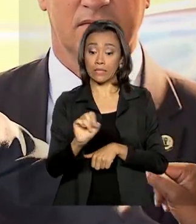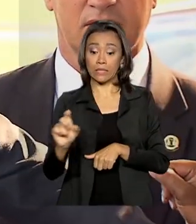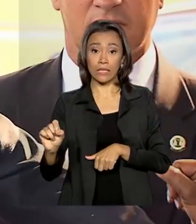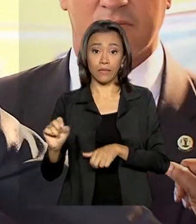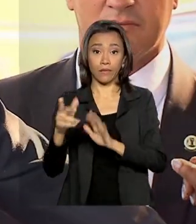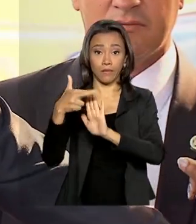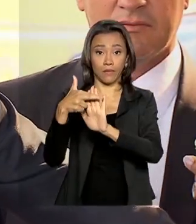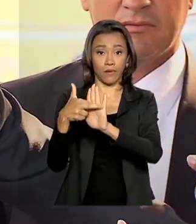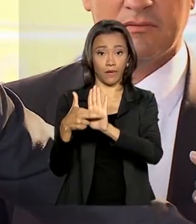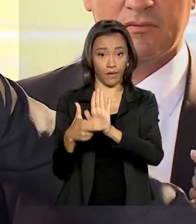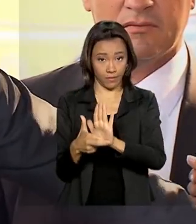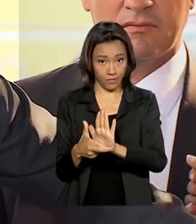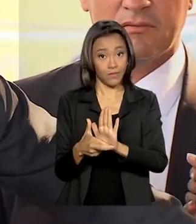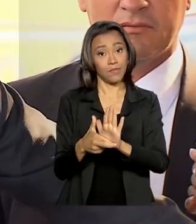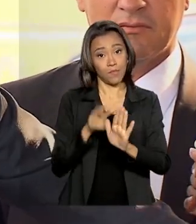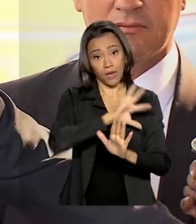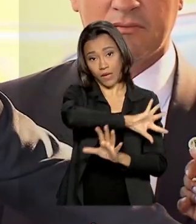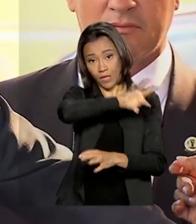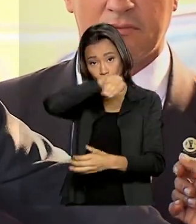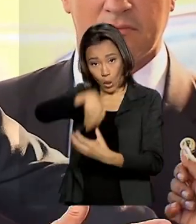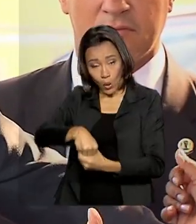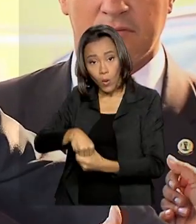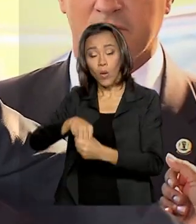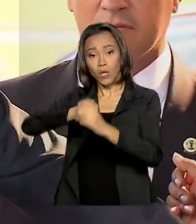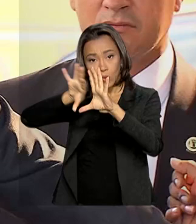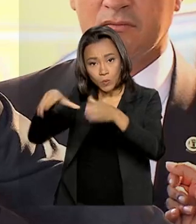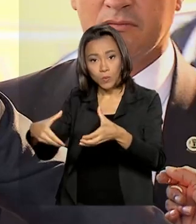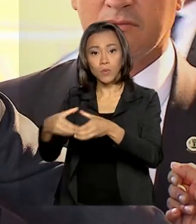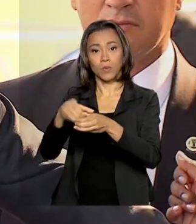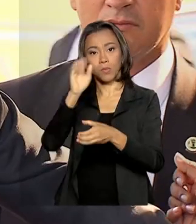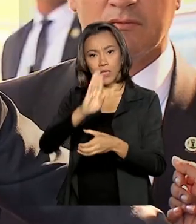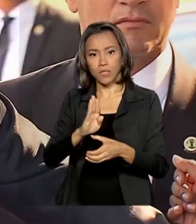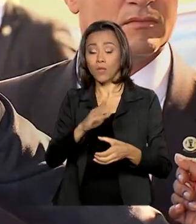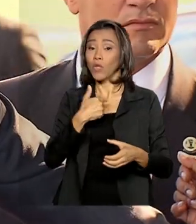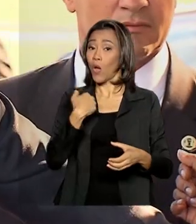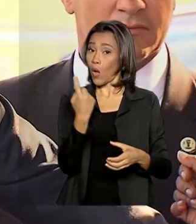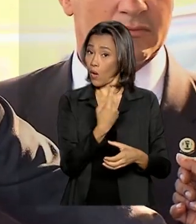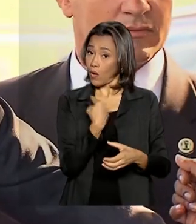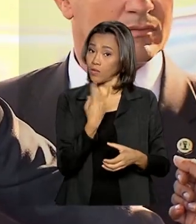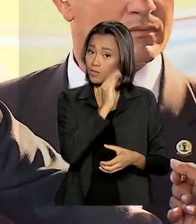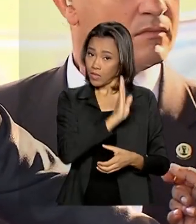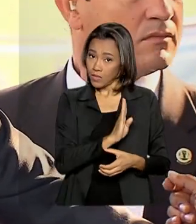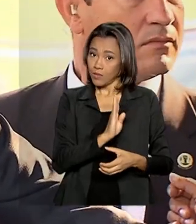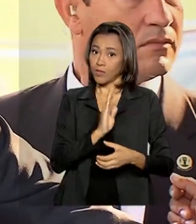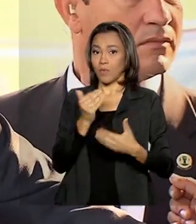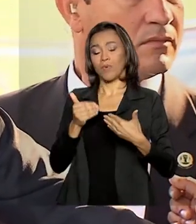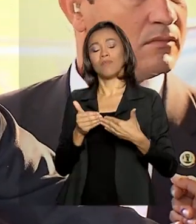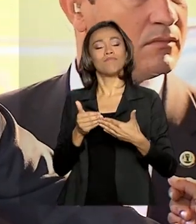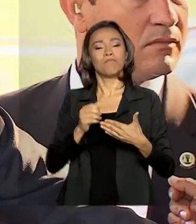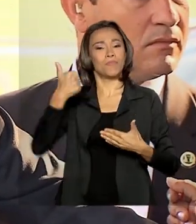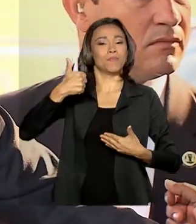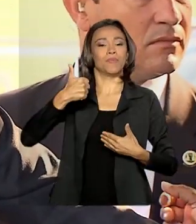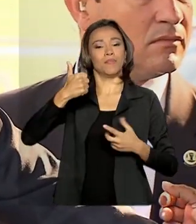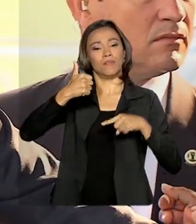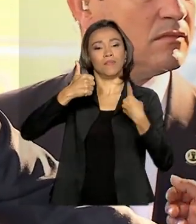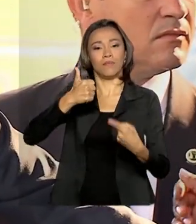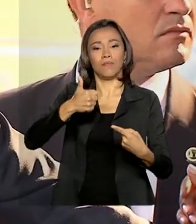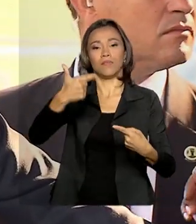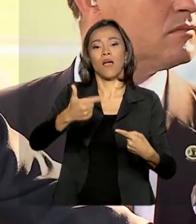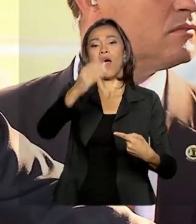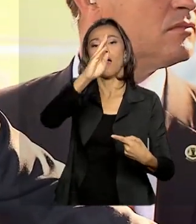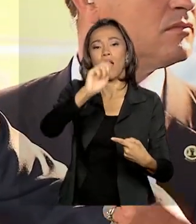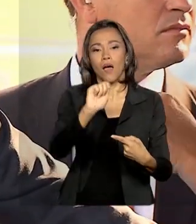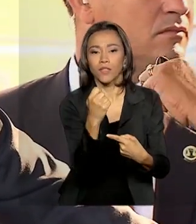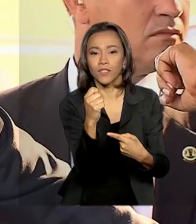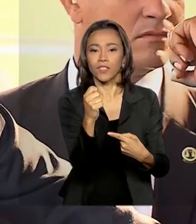aceito. Estamos bastante adiantados, inclusive na frente da Argentina. E as vantagens para Brasil são muitas, que vale o nosso